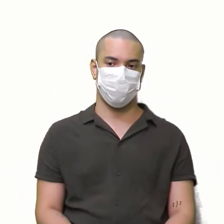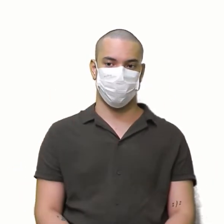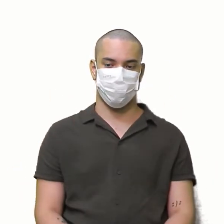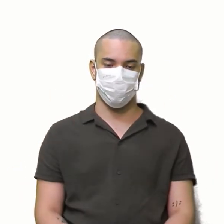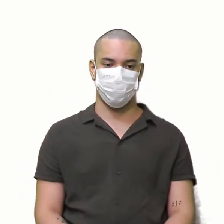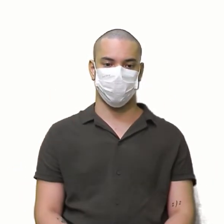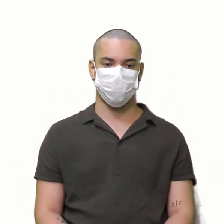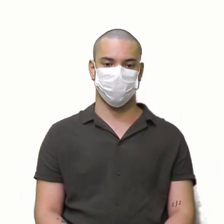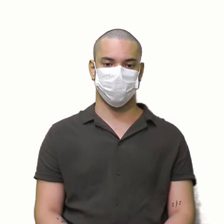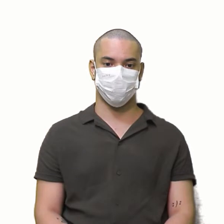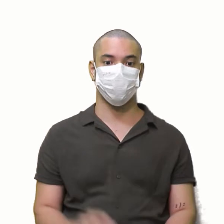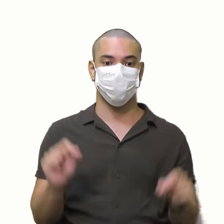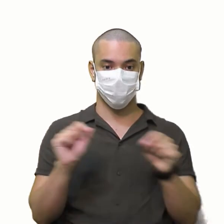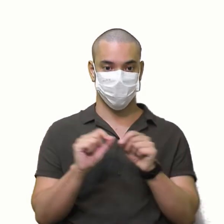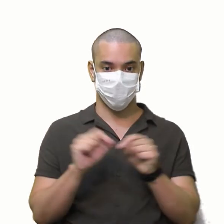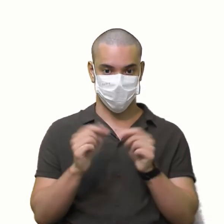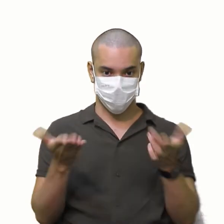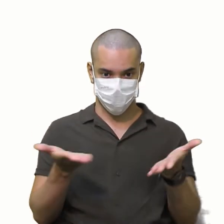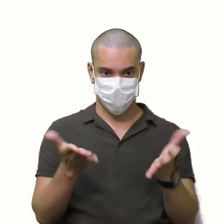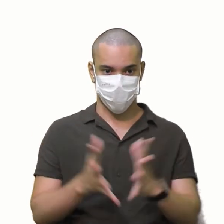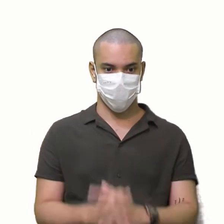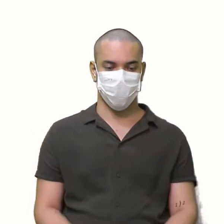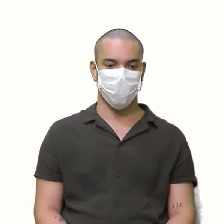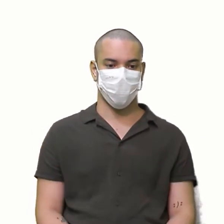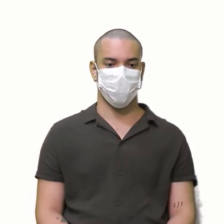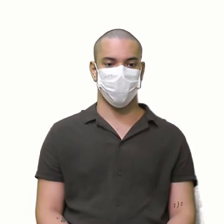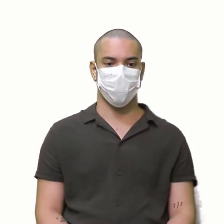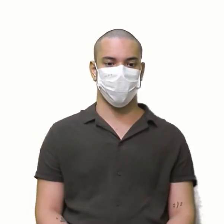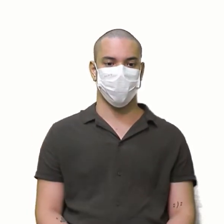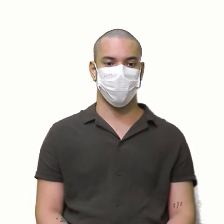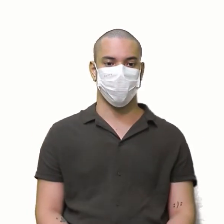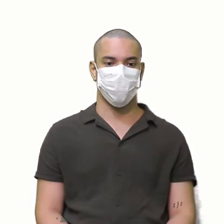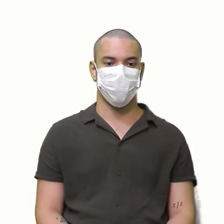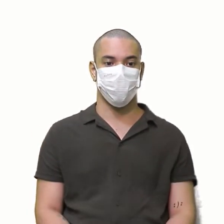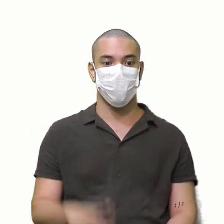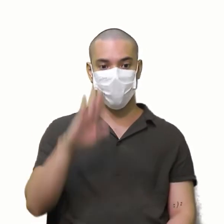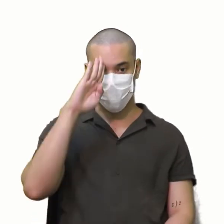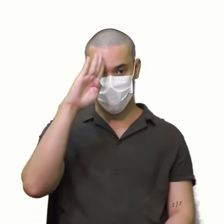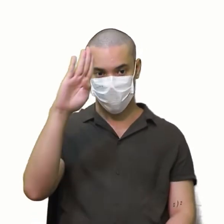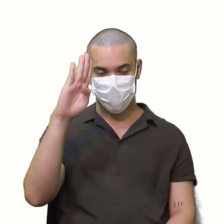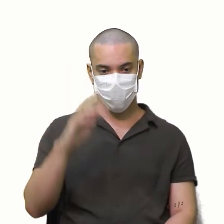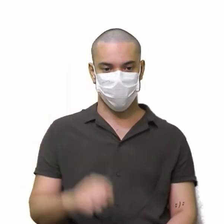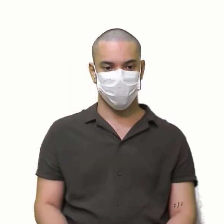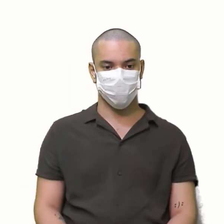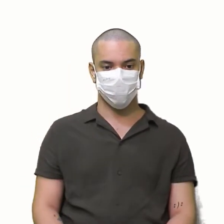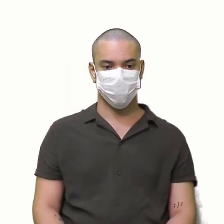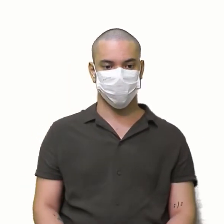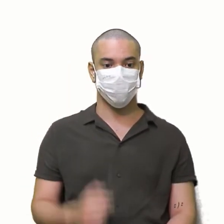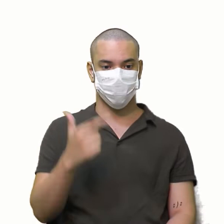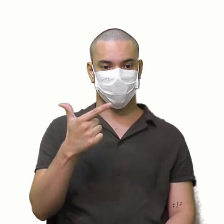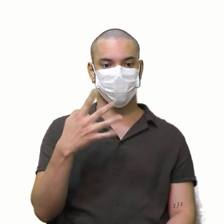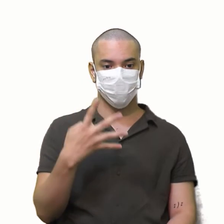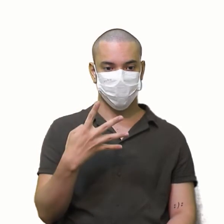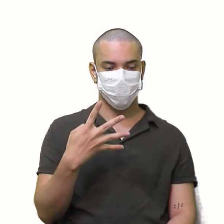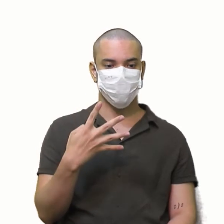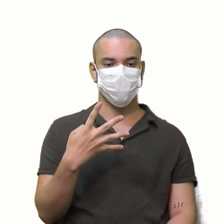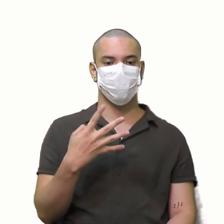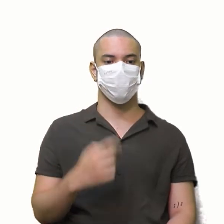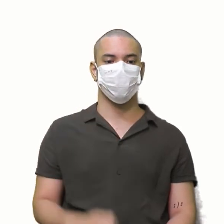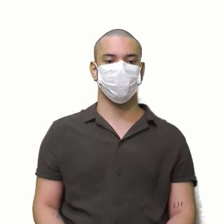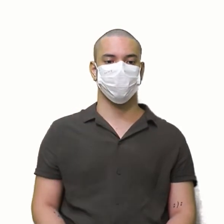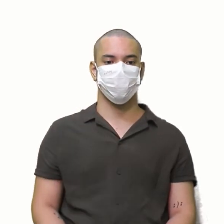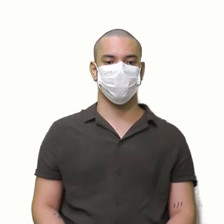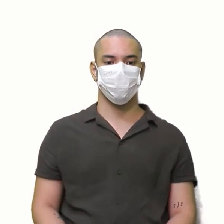Vamos fazer agora o nosso produto? Vamos lá Diagonal principal 3 vezes 8 24 24 24 vezes 1